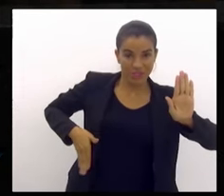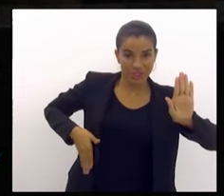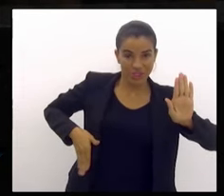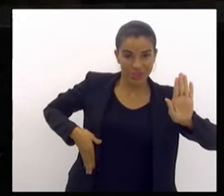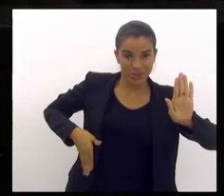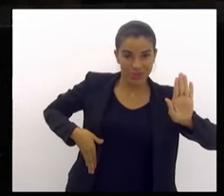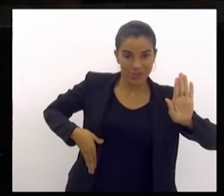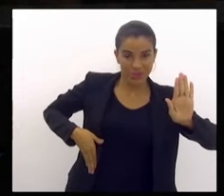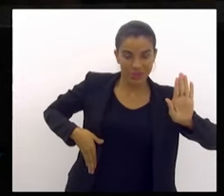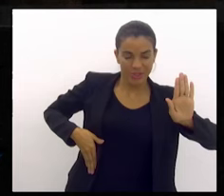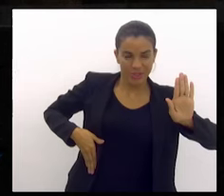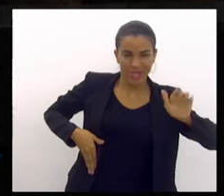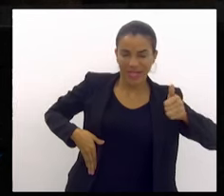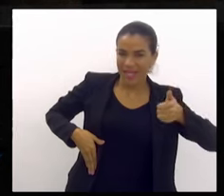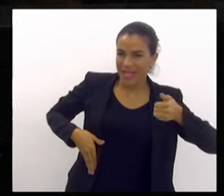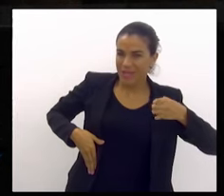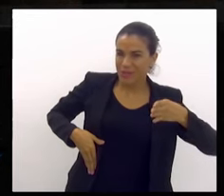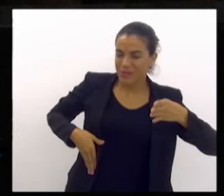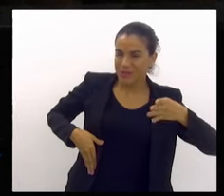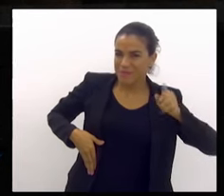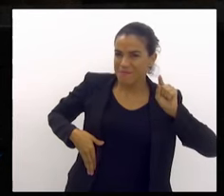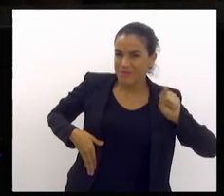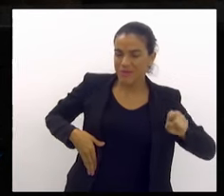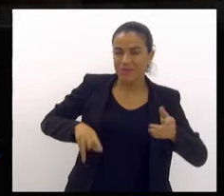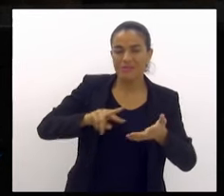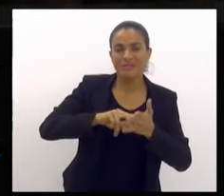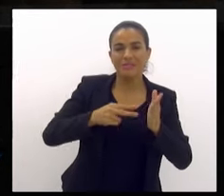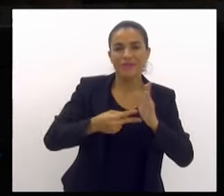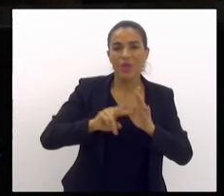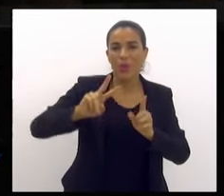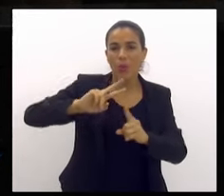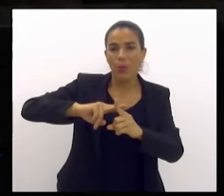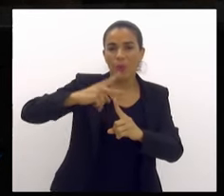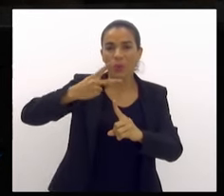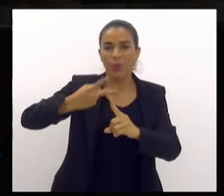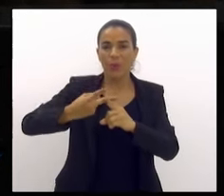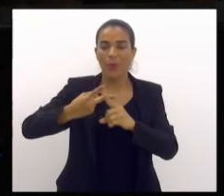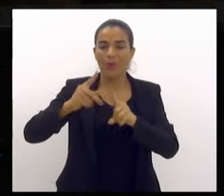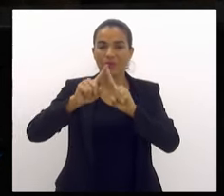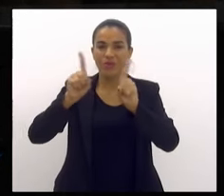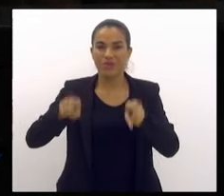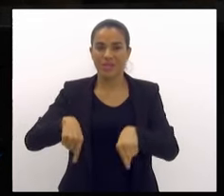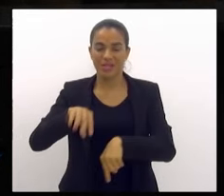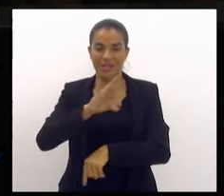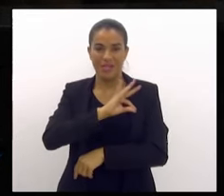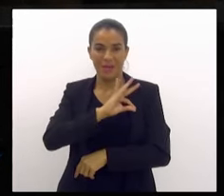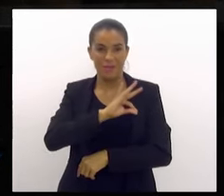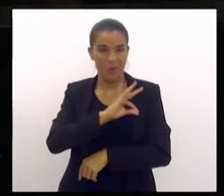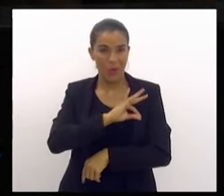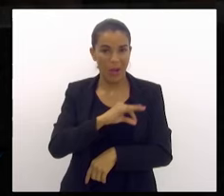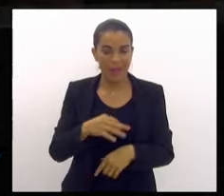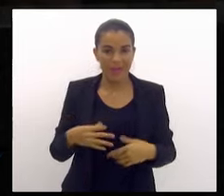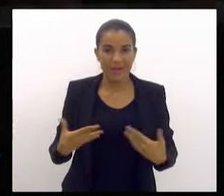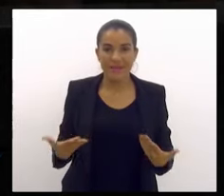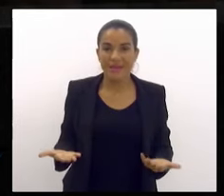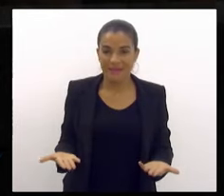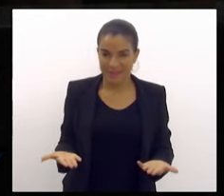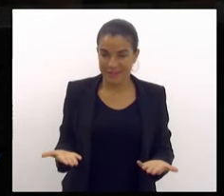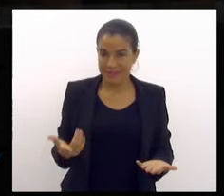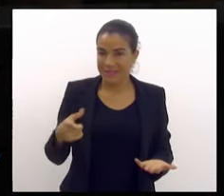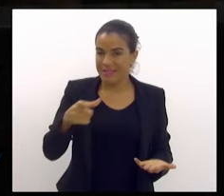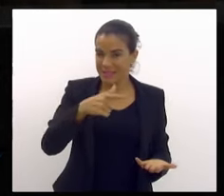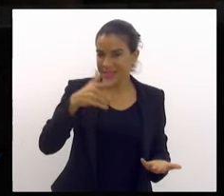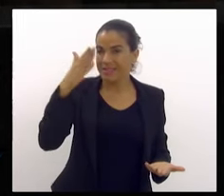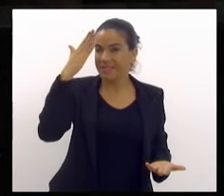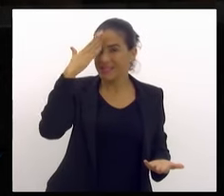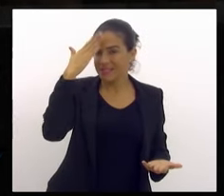malfeitores, é o dobro do efetivo da Polícia Civil. O dobro. E sabe bem,